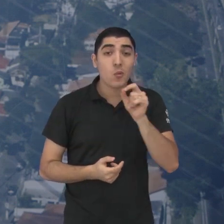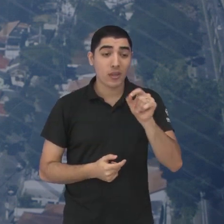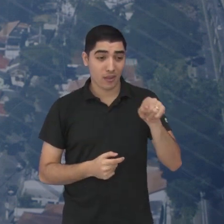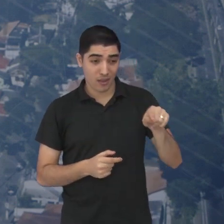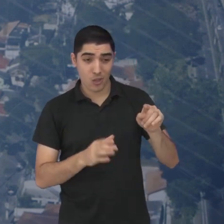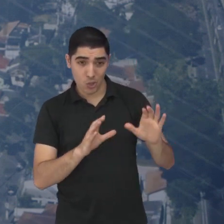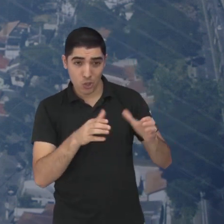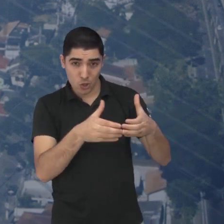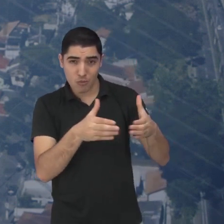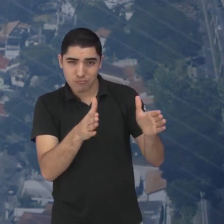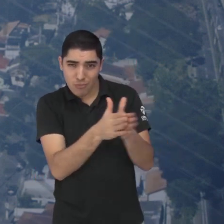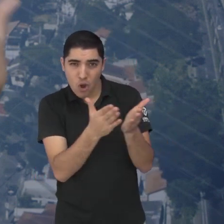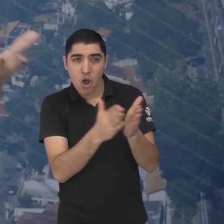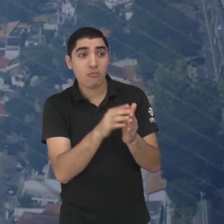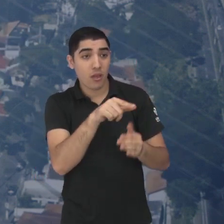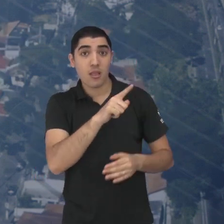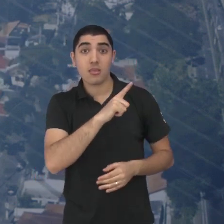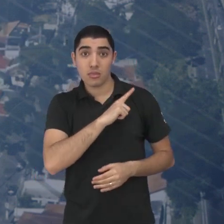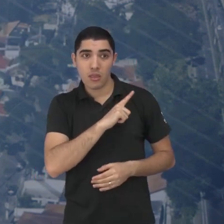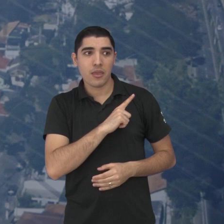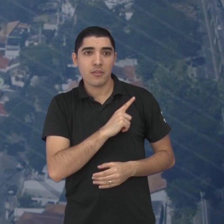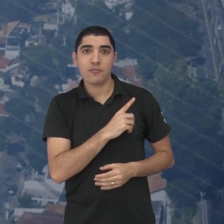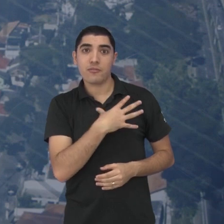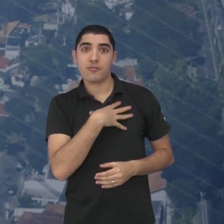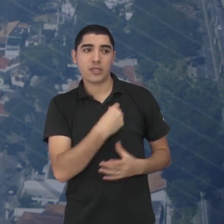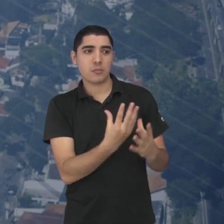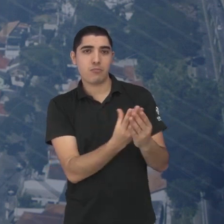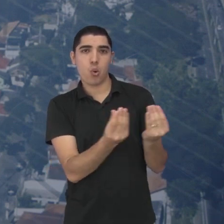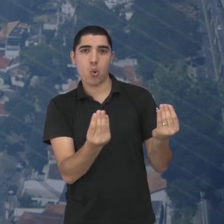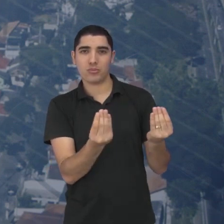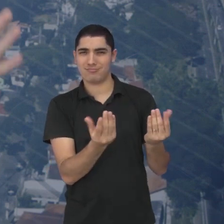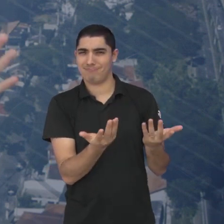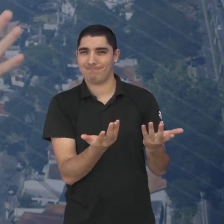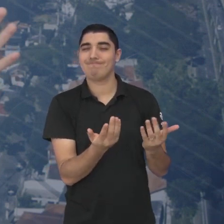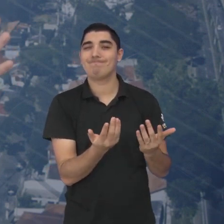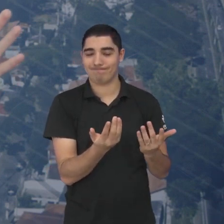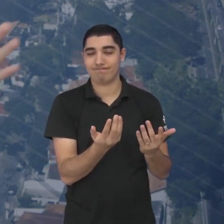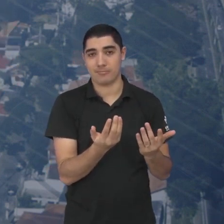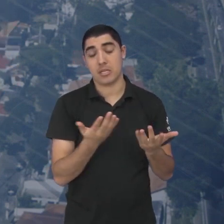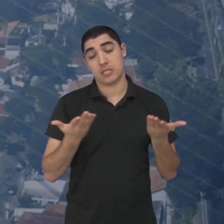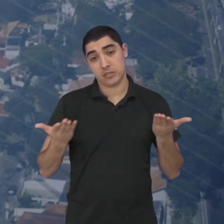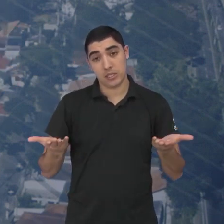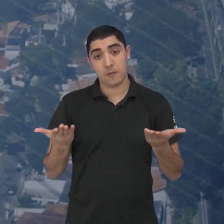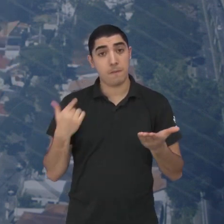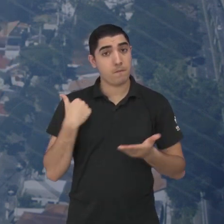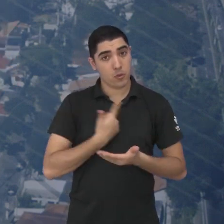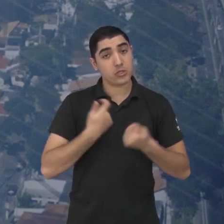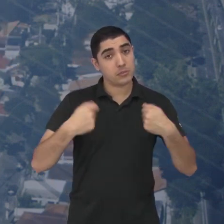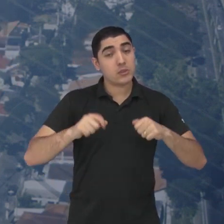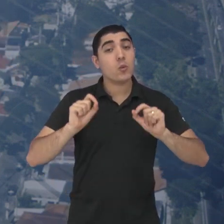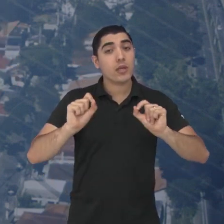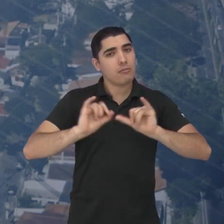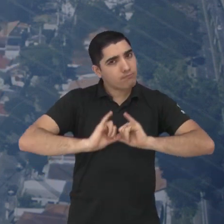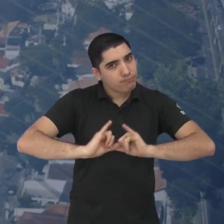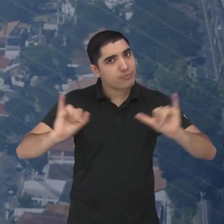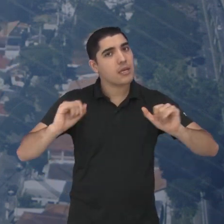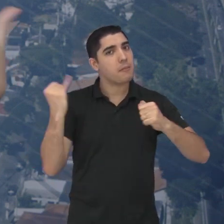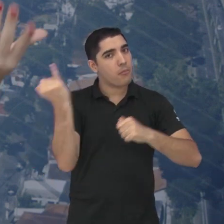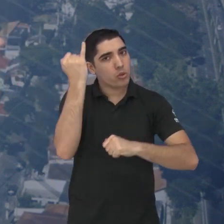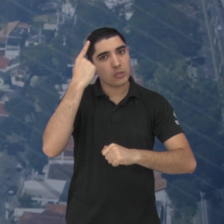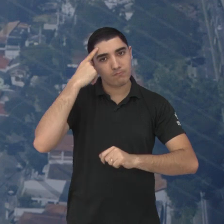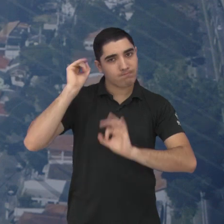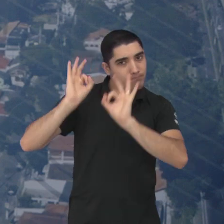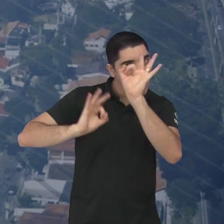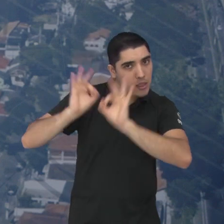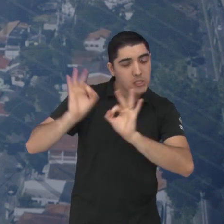favorecidas socialmente ainda tendo muitos filhos mas também é um assunto para outro programa né porque aí a gente tem que falar de planejamento familiar de